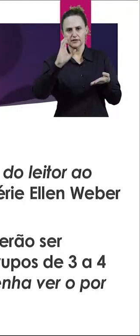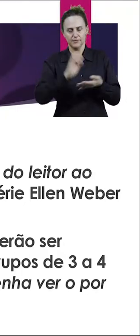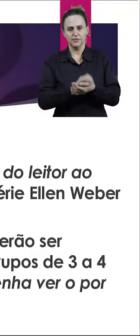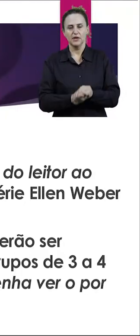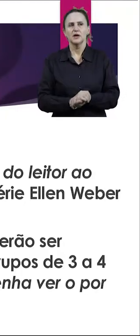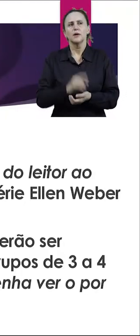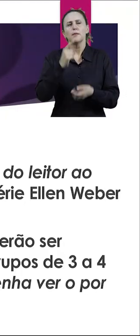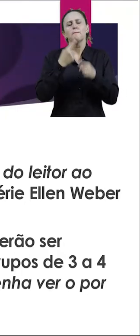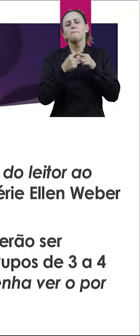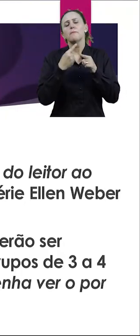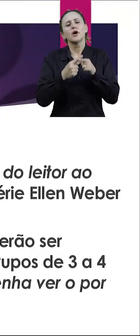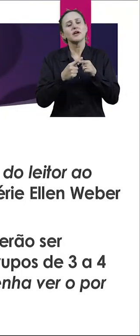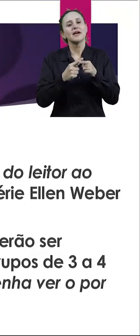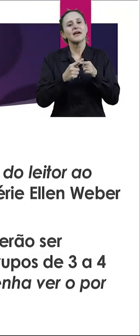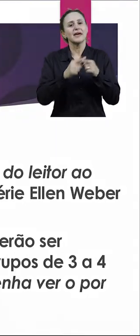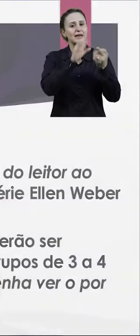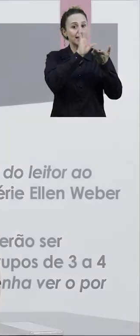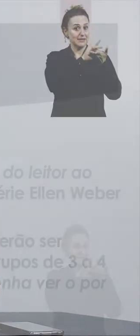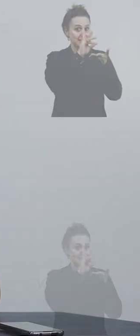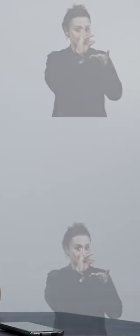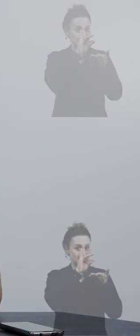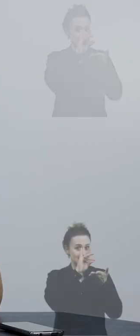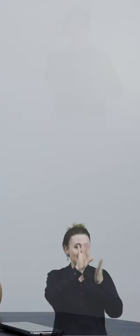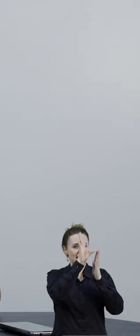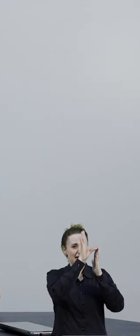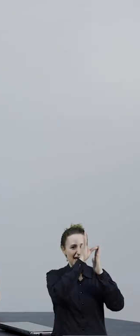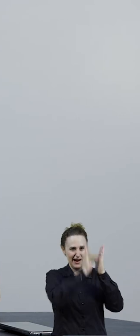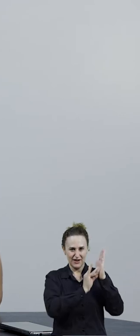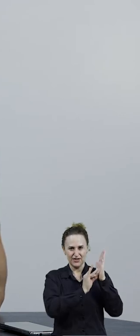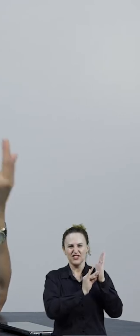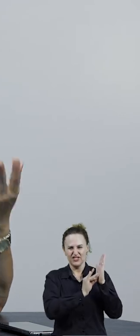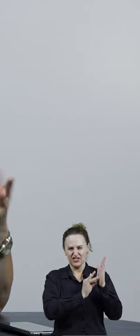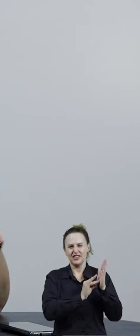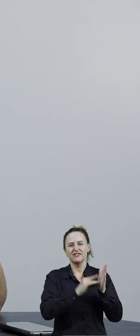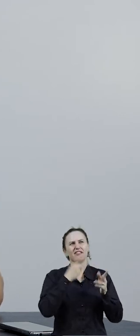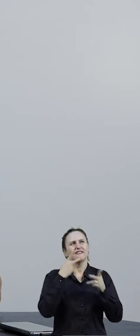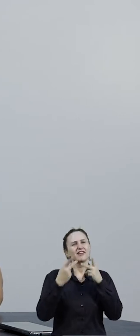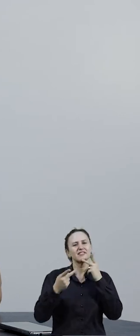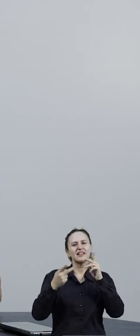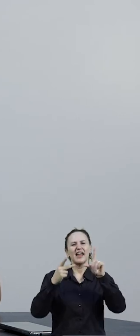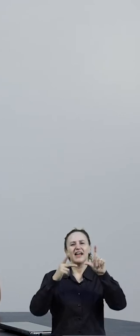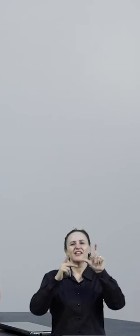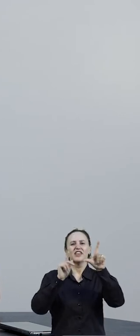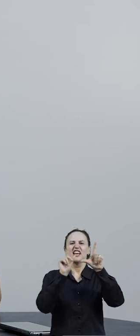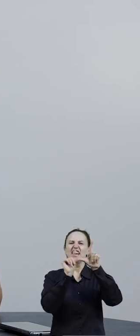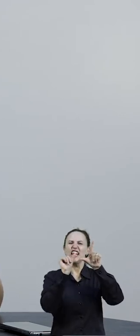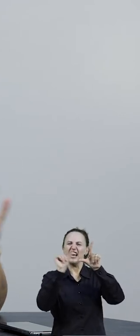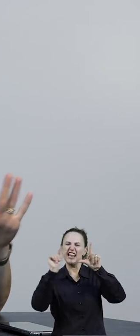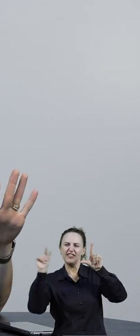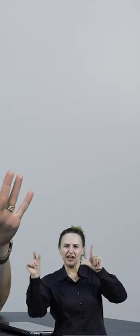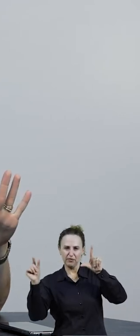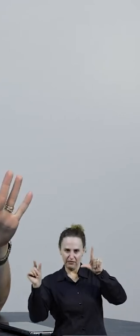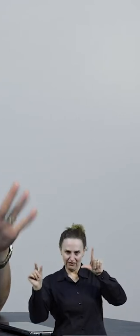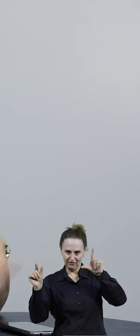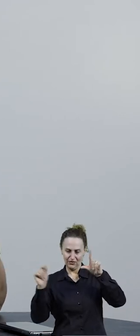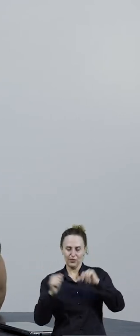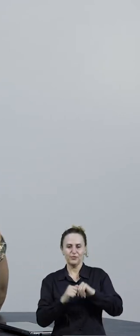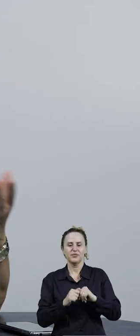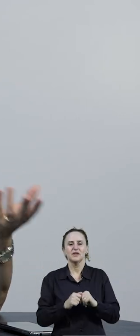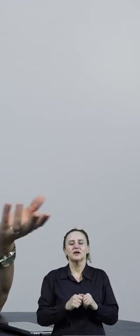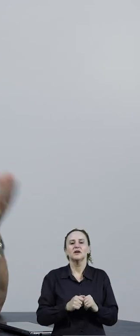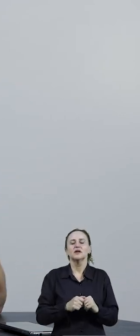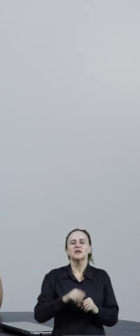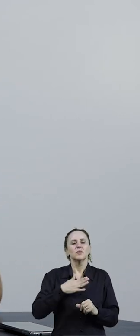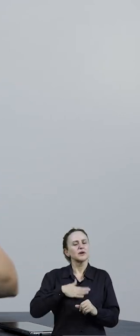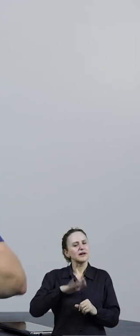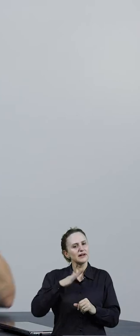eu deixei esse artigo aqui? Veja, ele é um artigo um pouquinho denso, vai falar de letramentos, multiletramentos, novos letramentos. Não se preocupem com essa parte, por